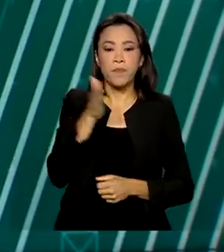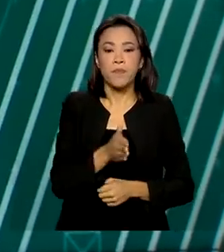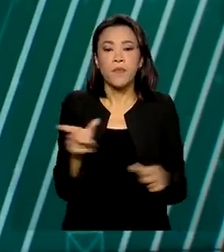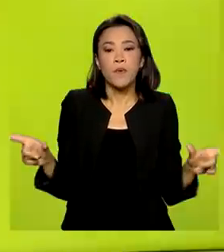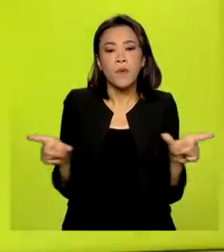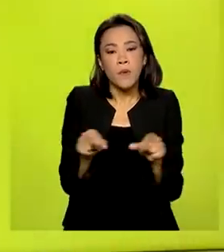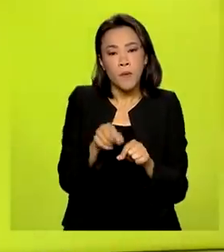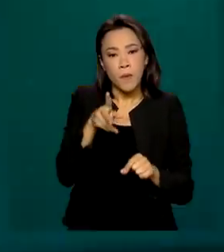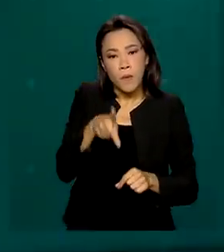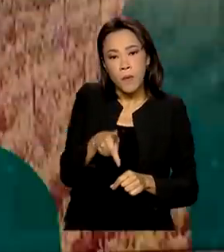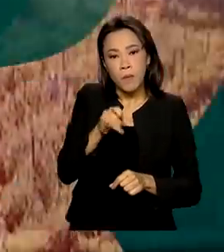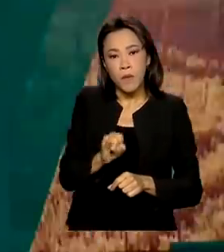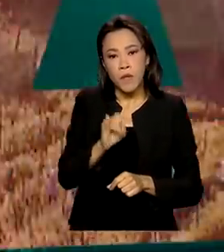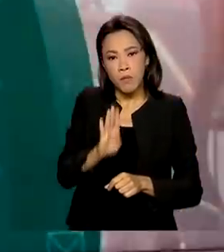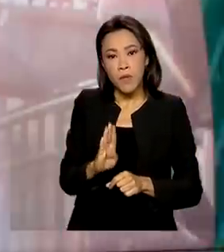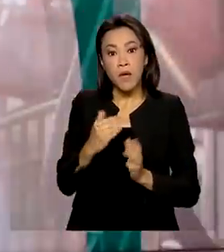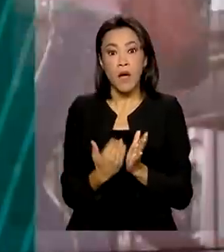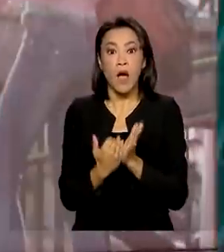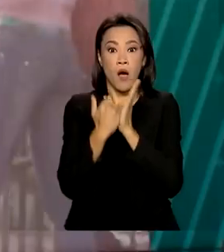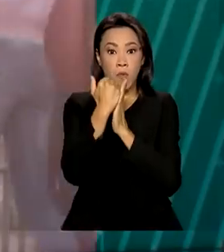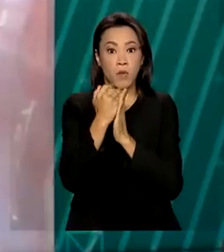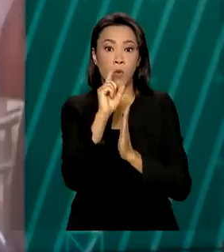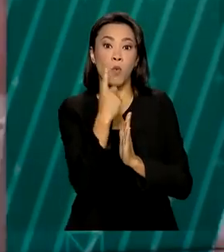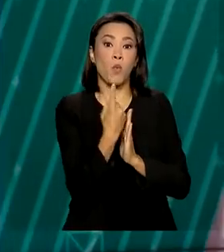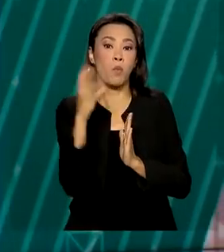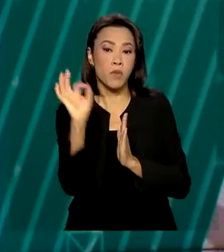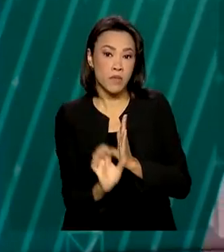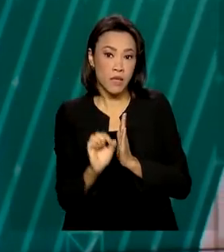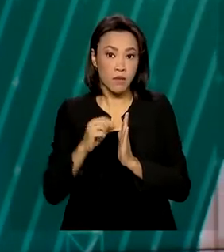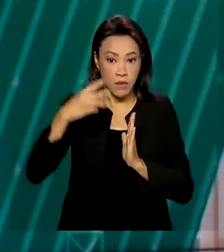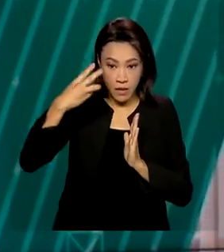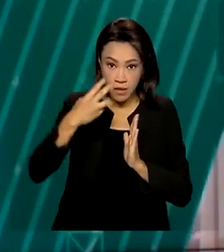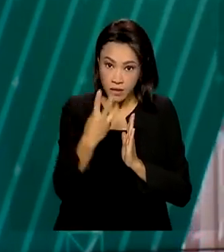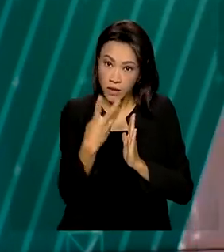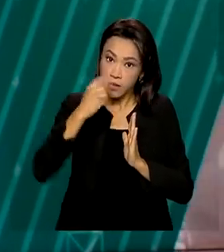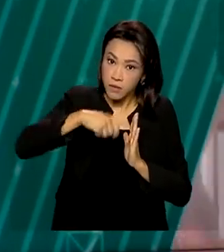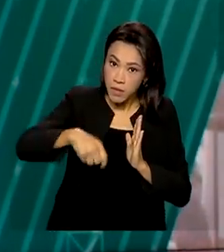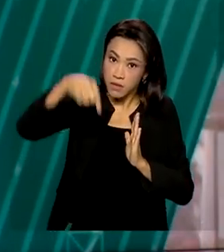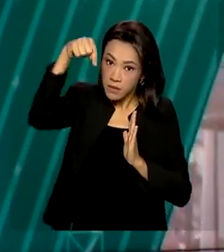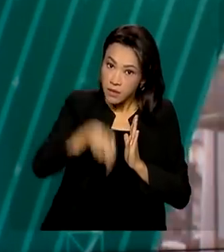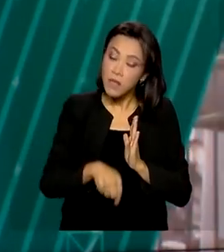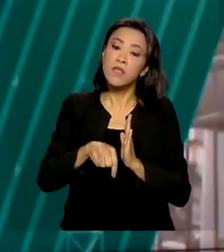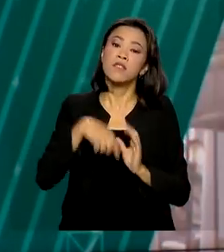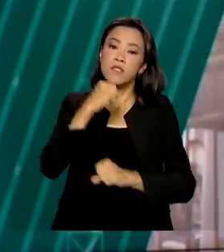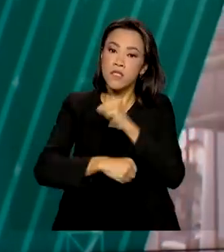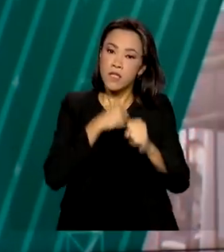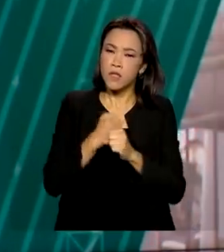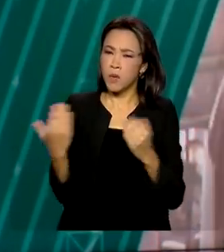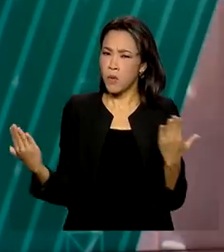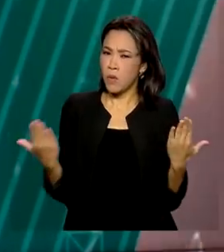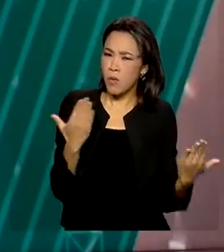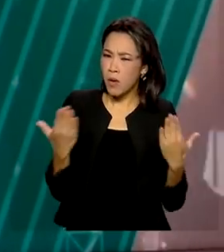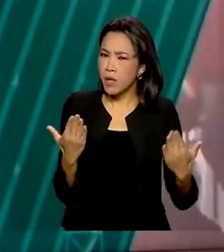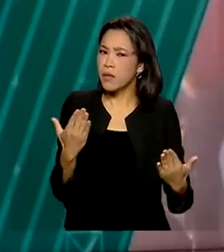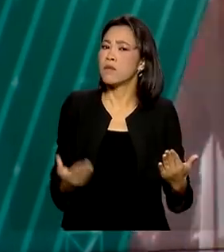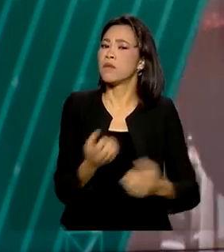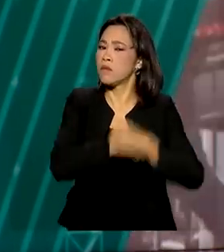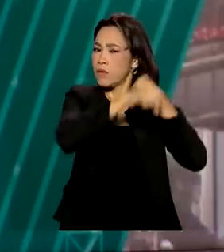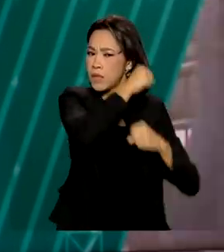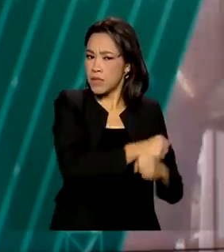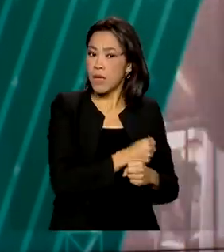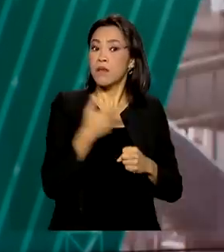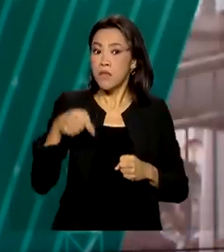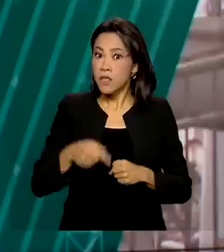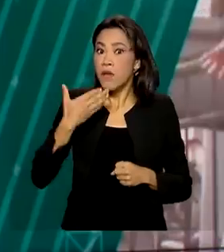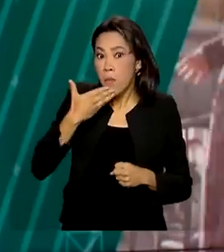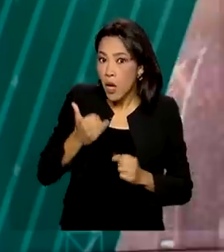cresceu 1% no primeiro trimestre deste ano, na comparação com o trimestre anterior. As projeções para 2022 vêm